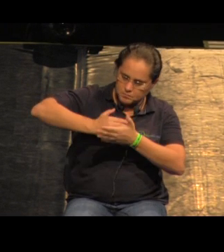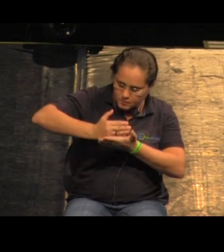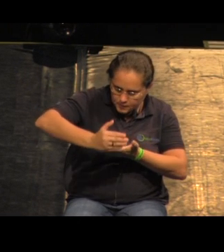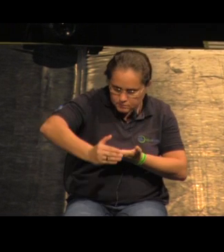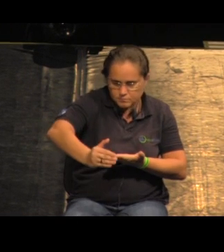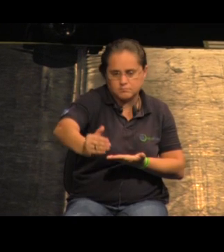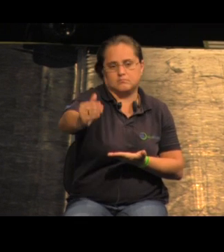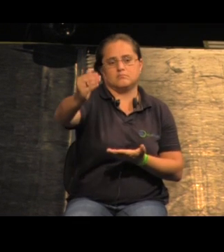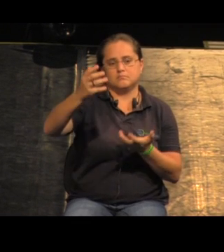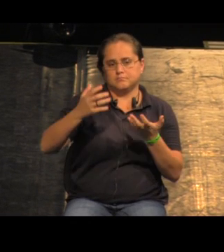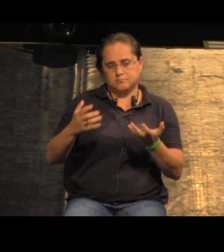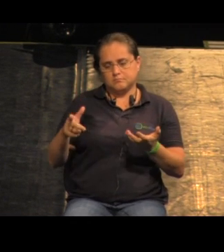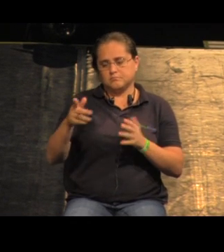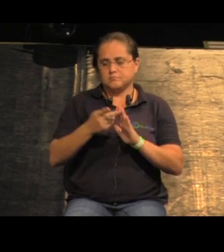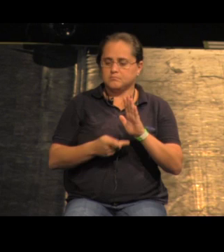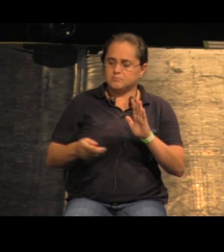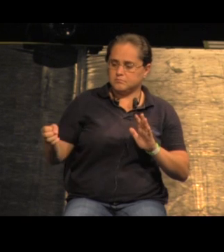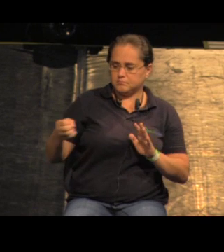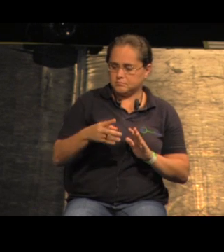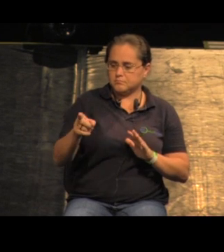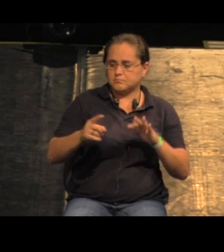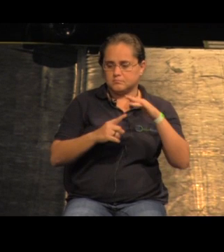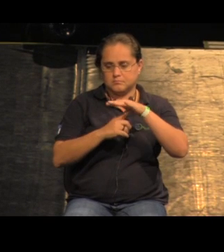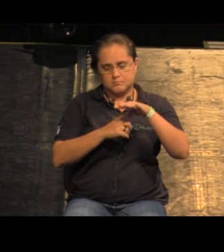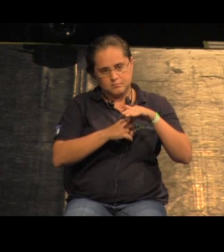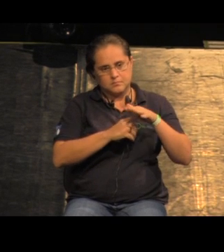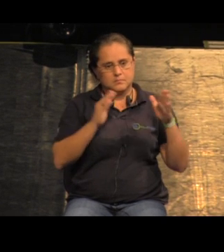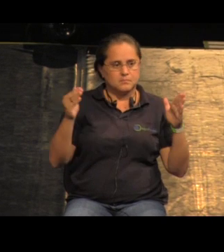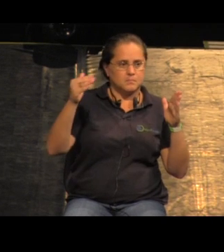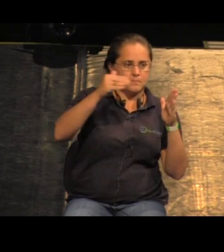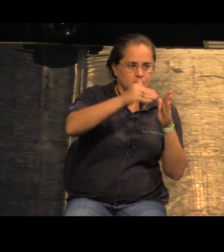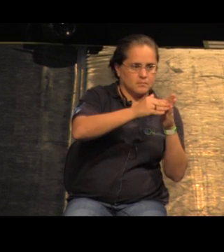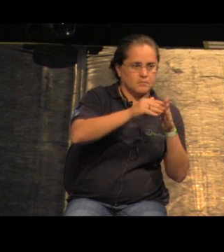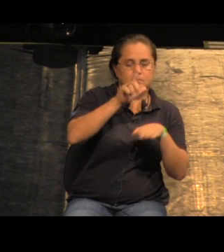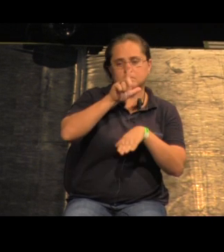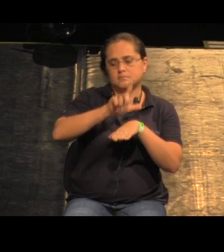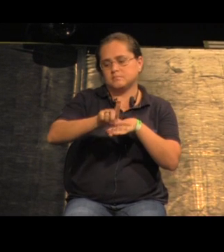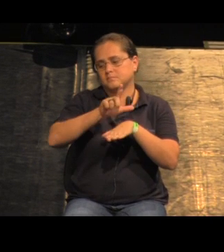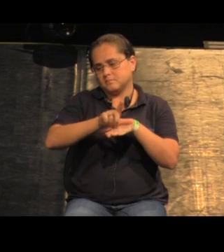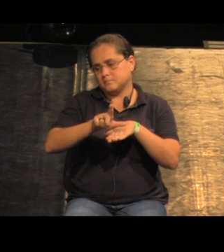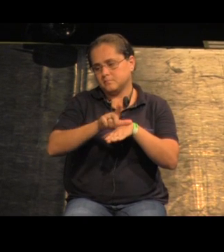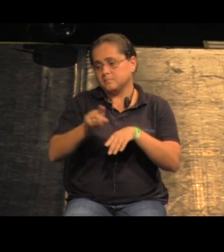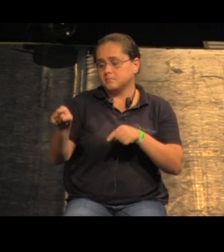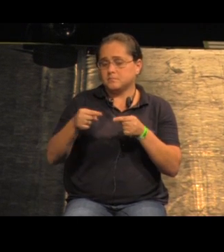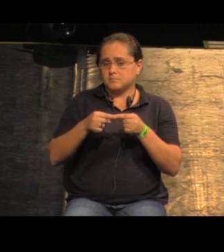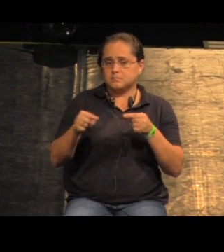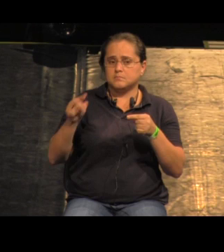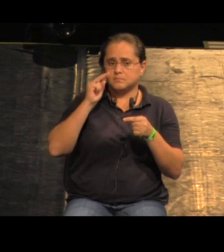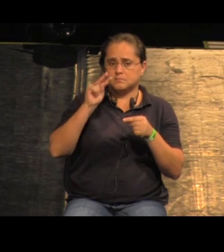do que se queria fazer aqui. Essa é uma pracinha que vai até a liberdade. Então, a gente vê, olha, isso é um dia de semana.